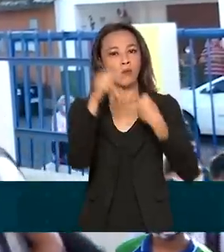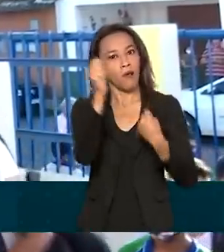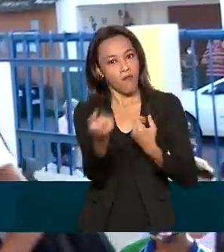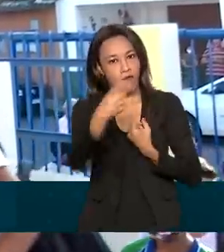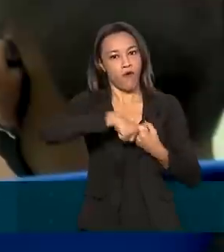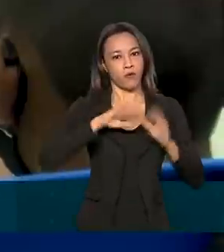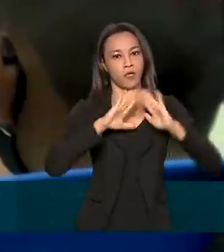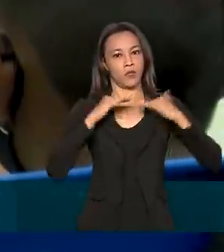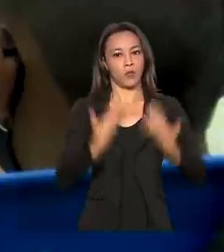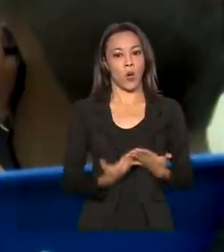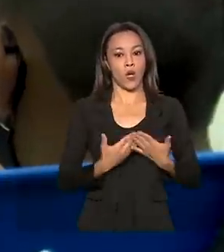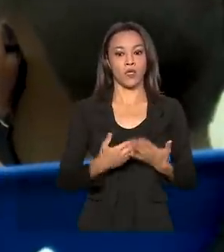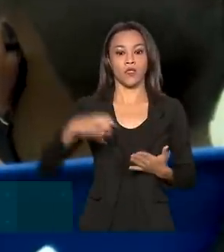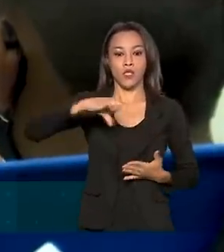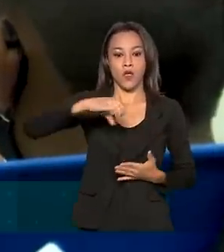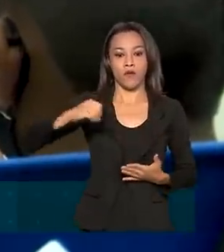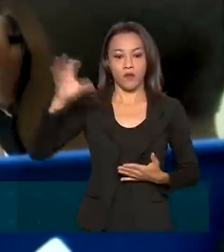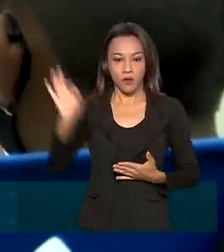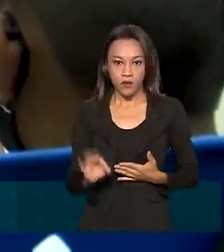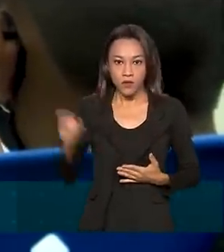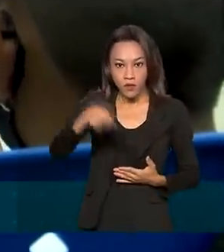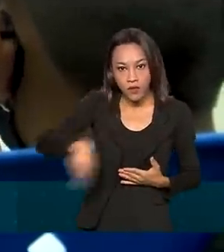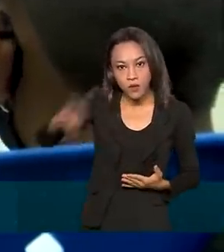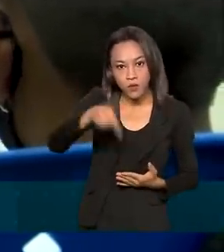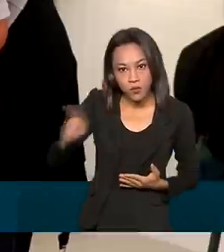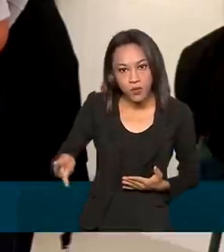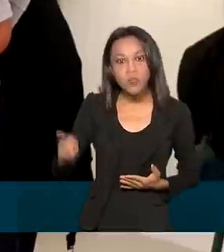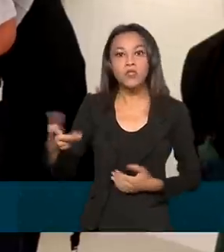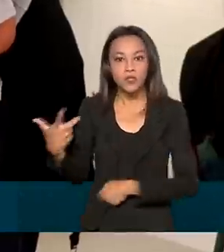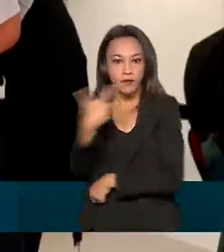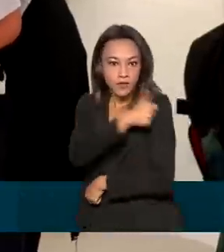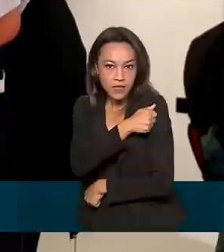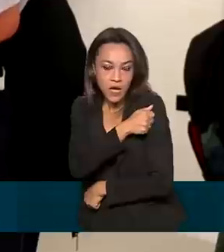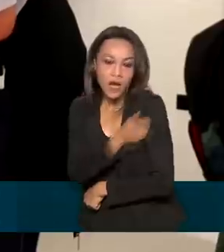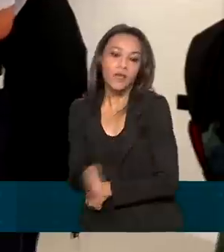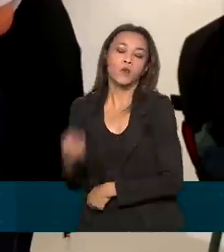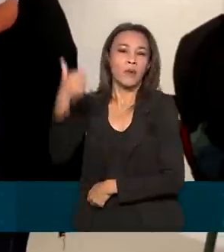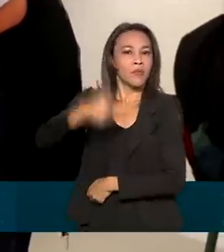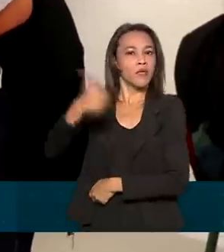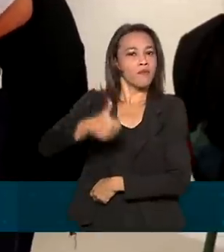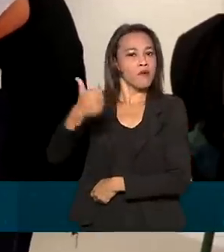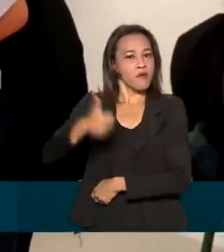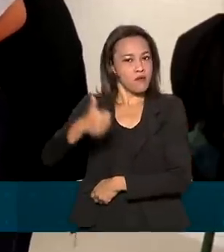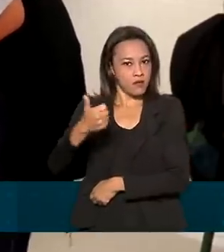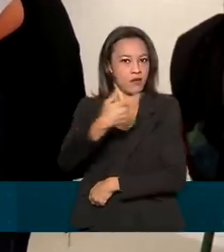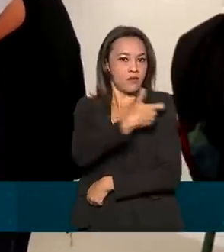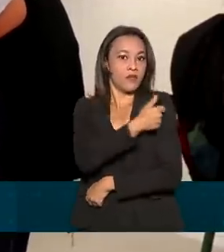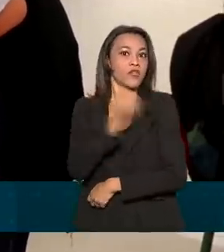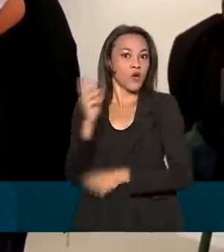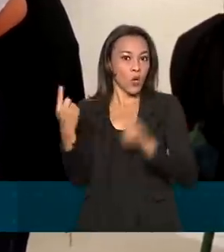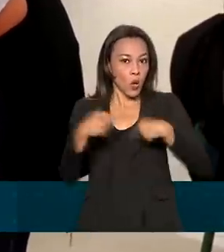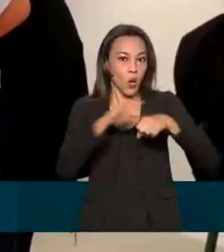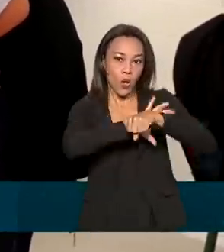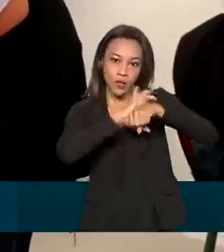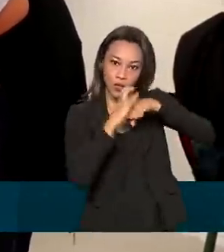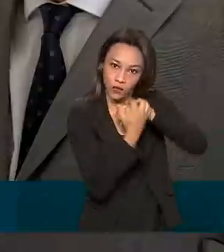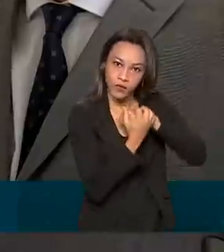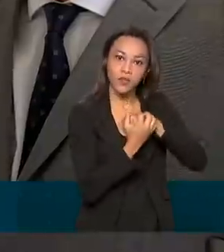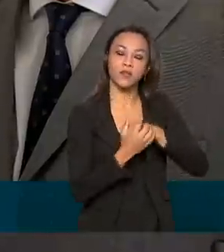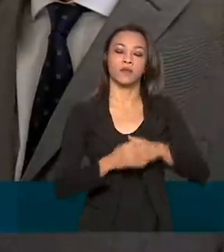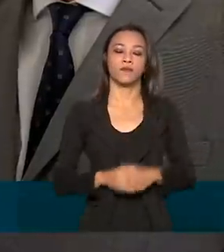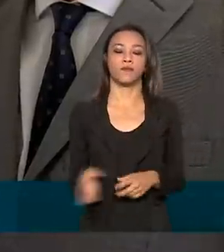% dos professores da educação básica imunizados com a primeira dose da vacina contra a Covid-19.